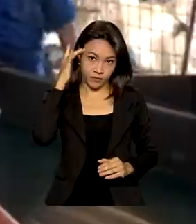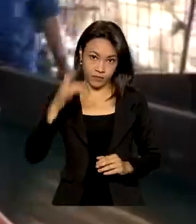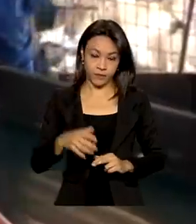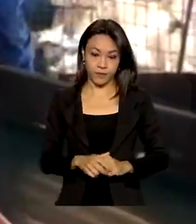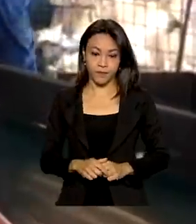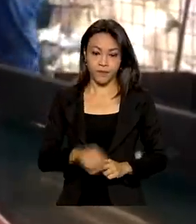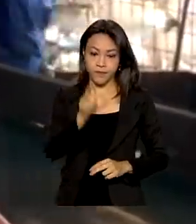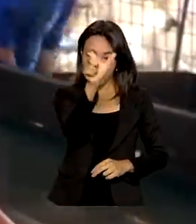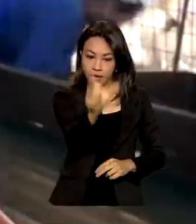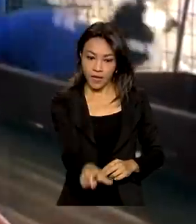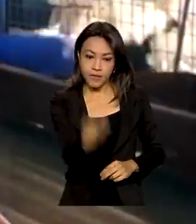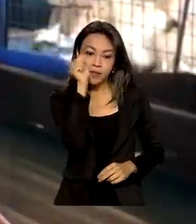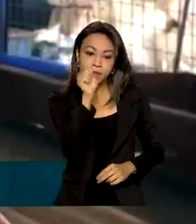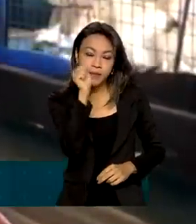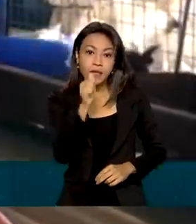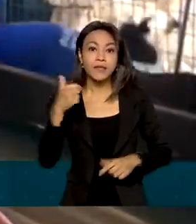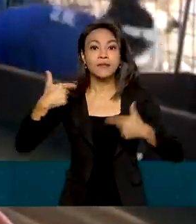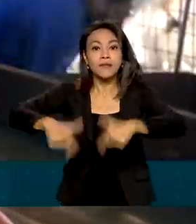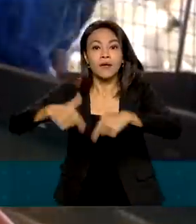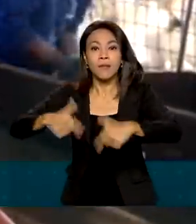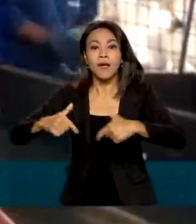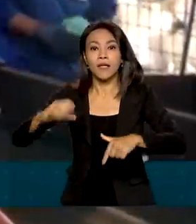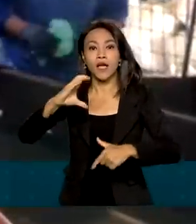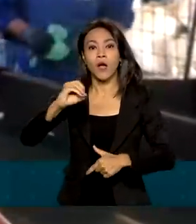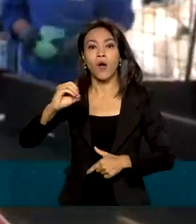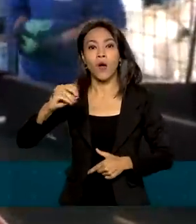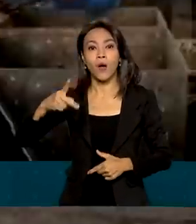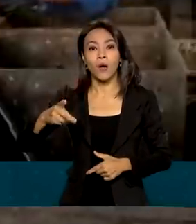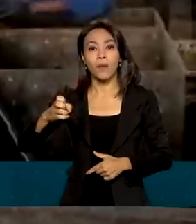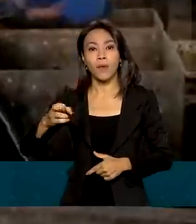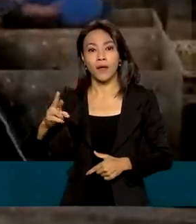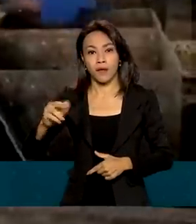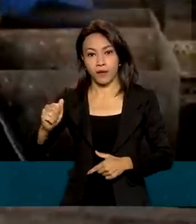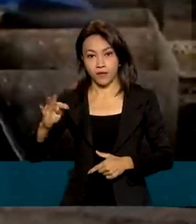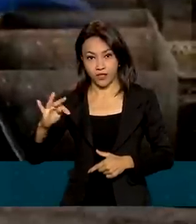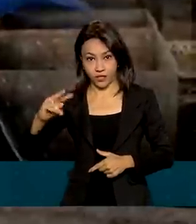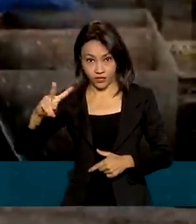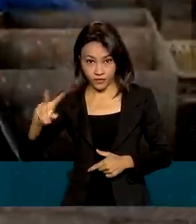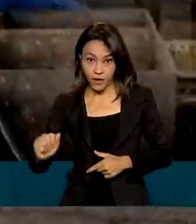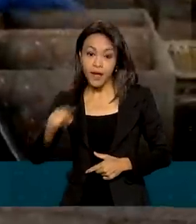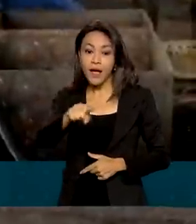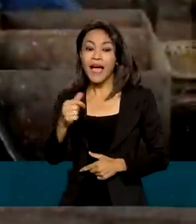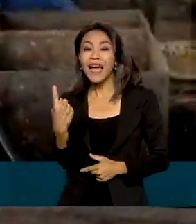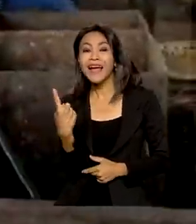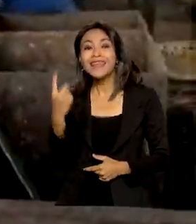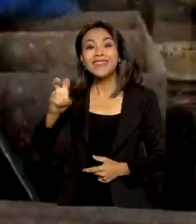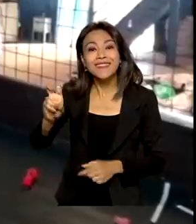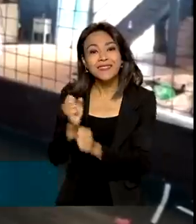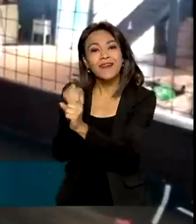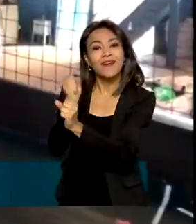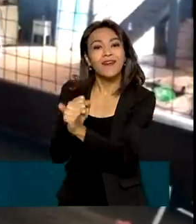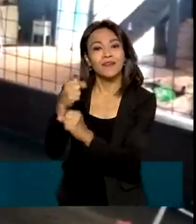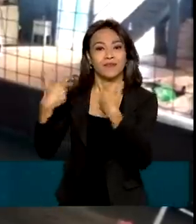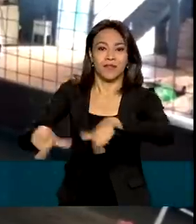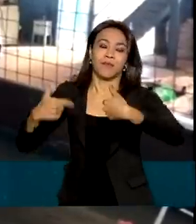Antônia trabalha nessa cooperativa no Distrito Federal há 15 anos reciclando lixo.